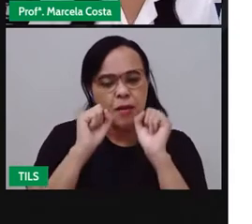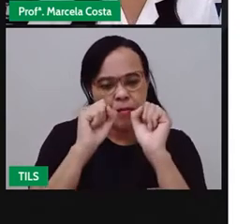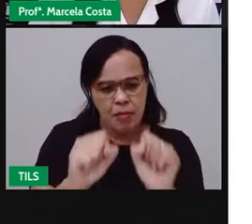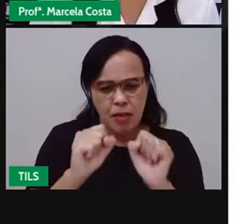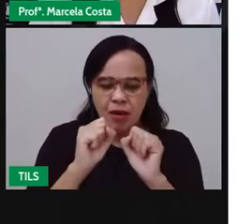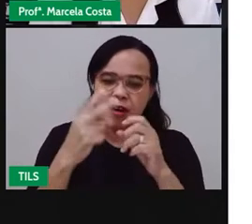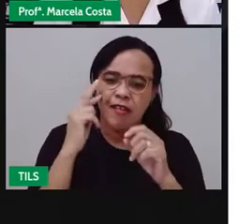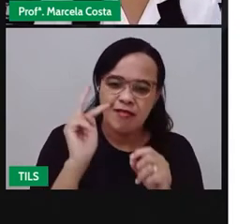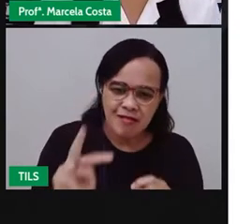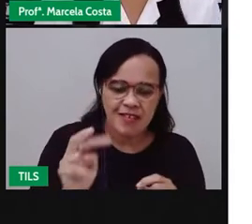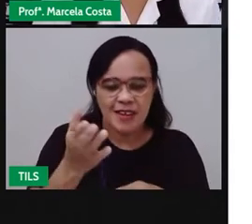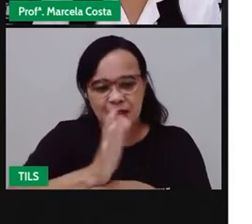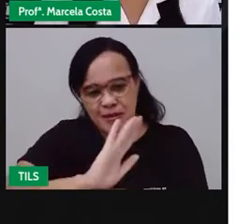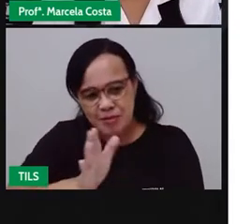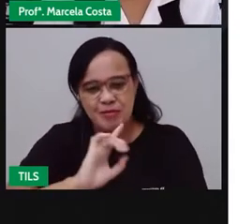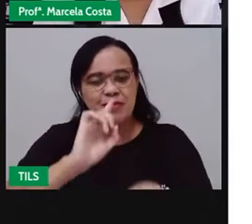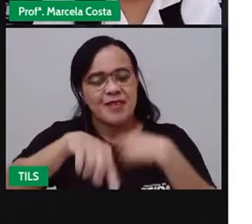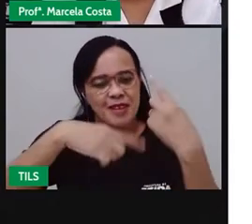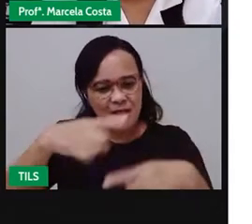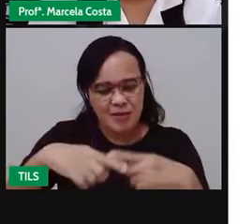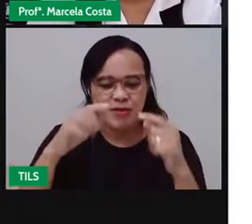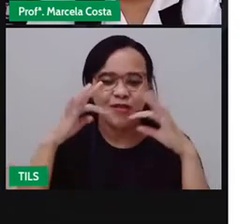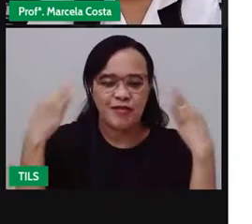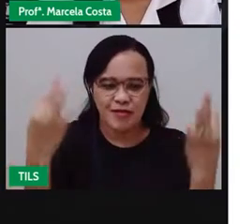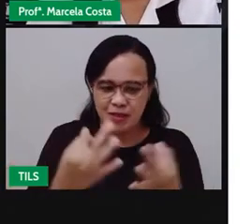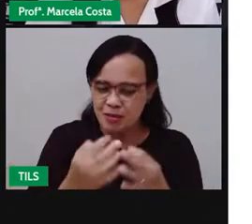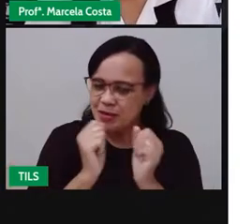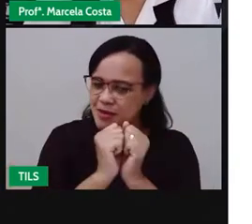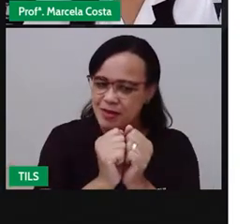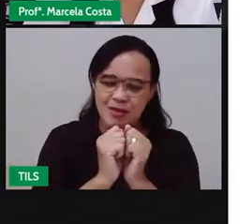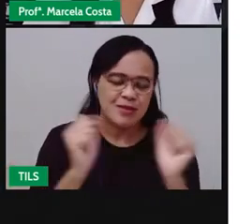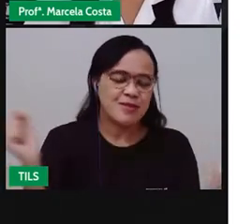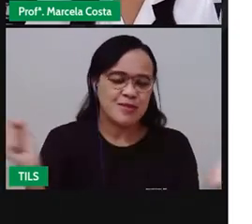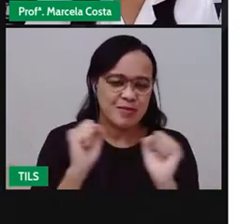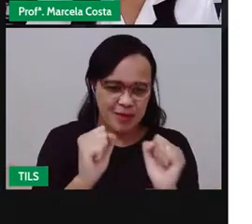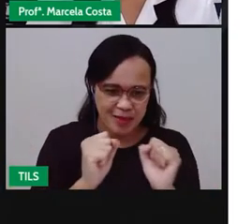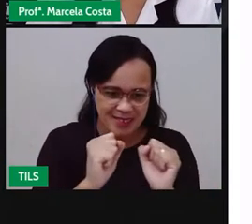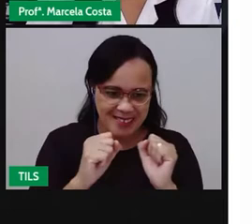e assistir ele depois, aí junto com seus familiares, tá bom?